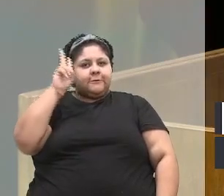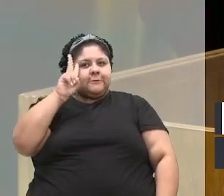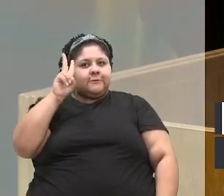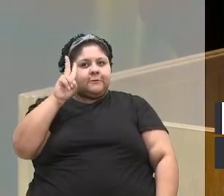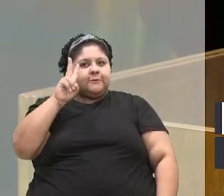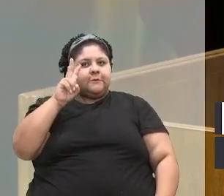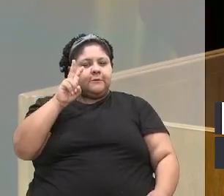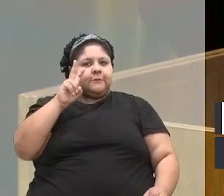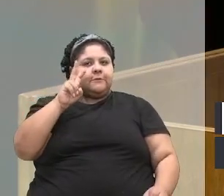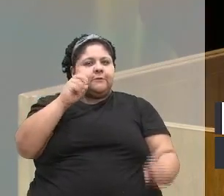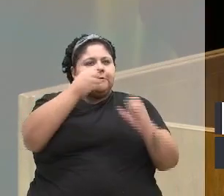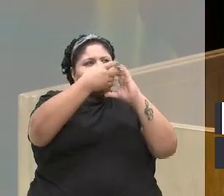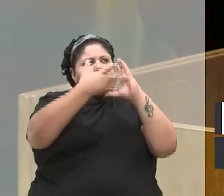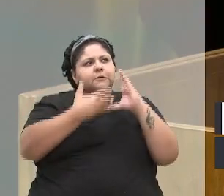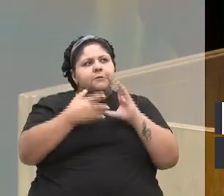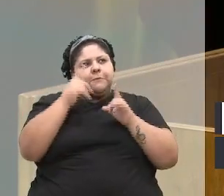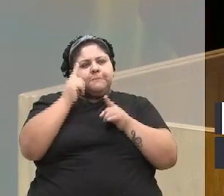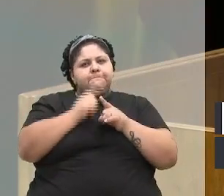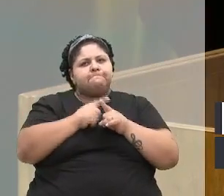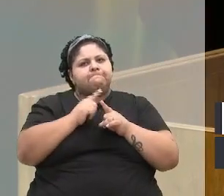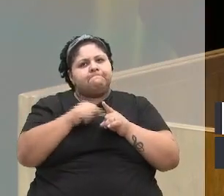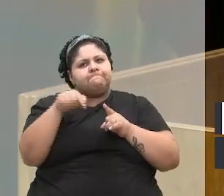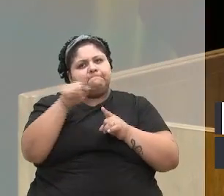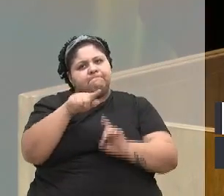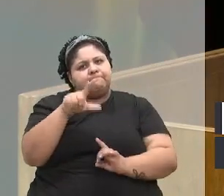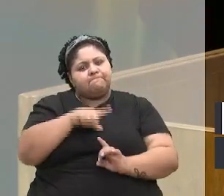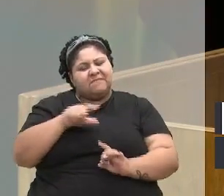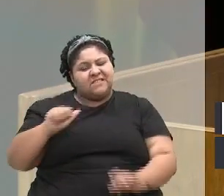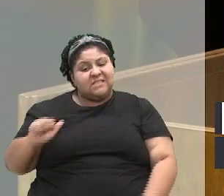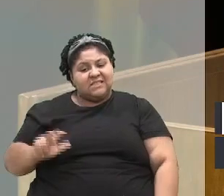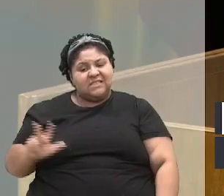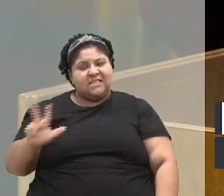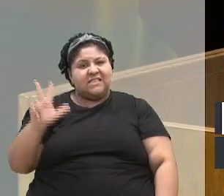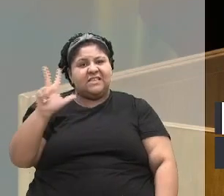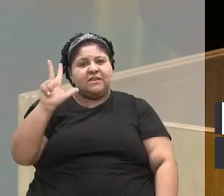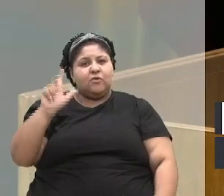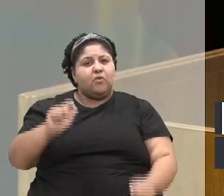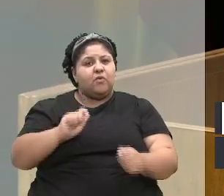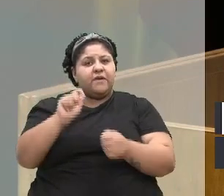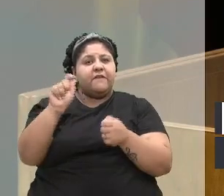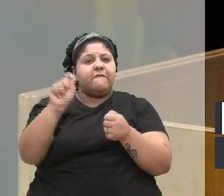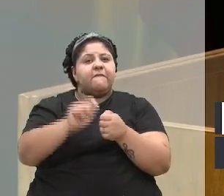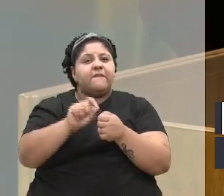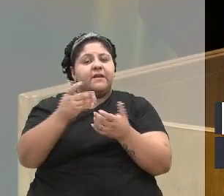porque a gente tem que valorizar o que está sendo feito.